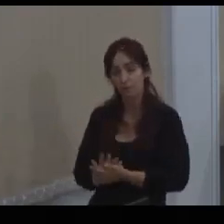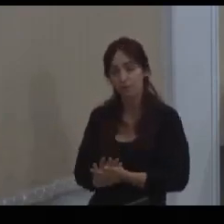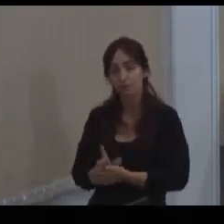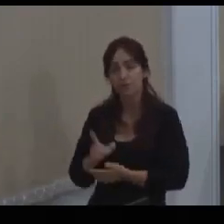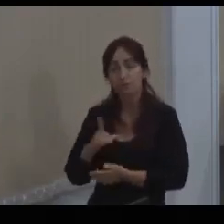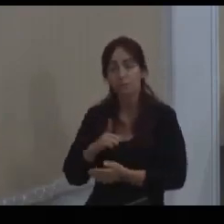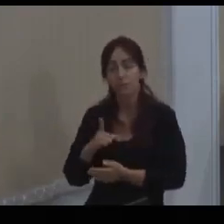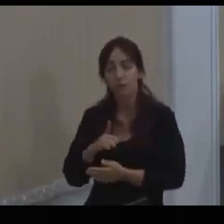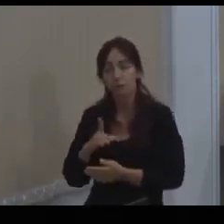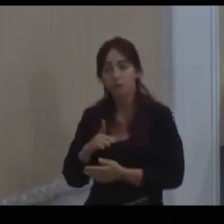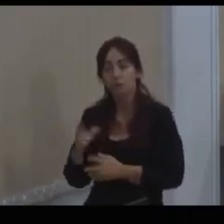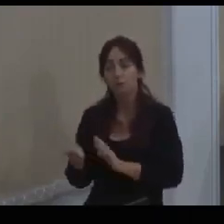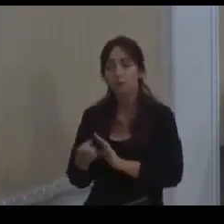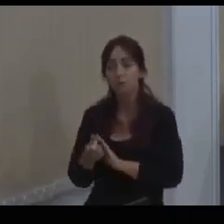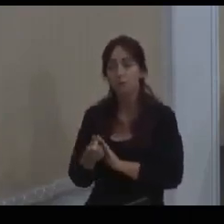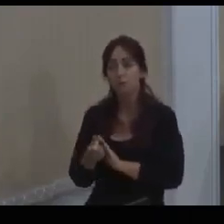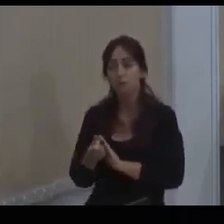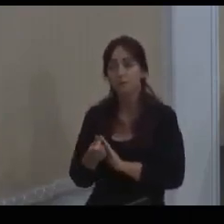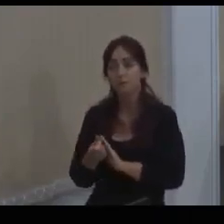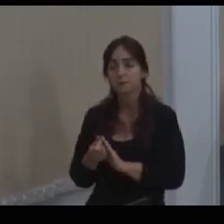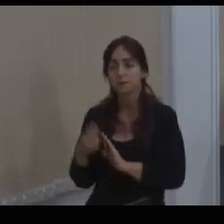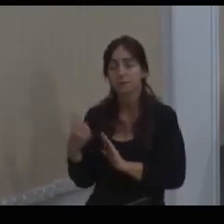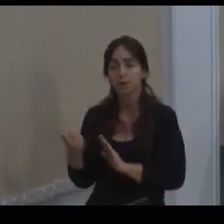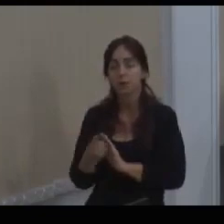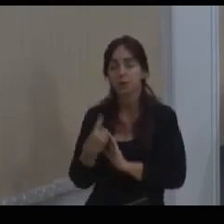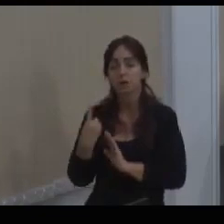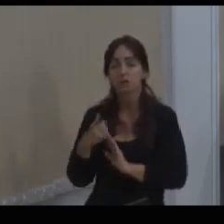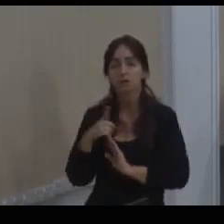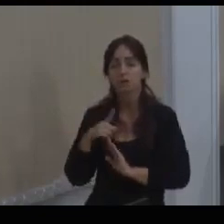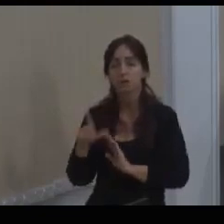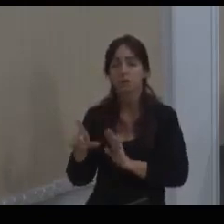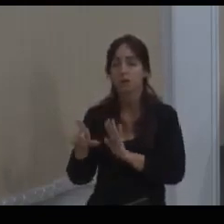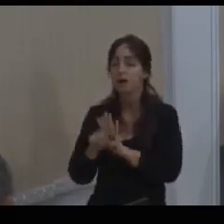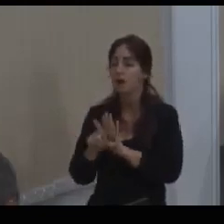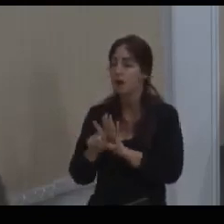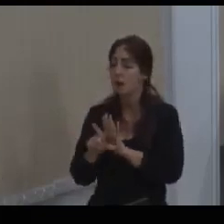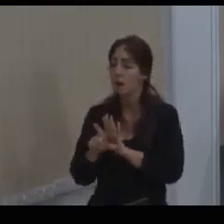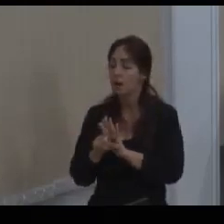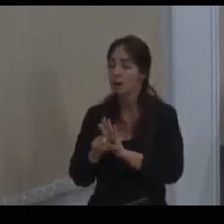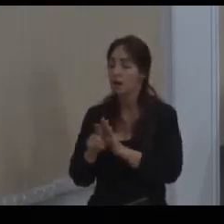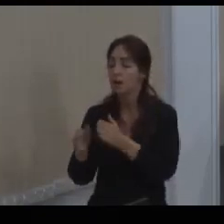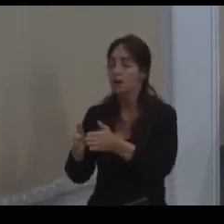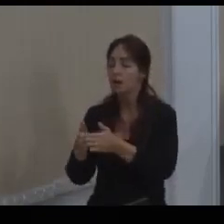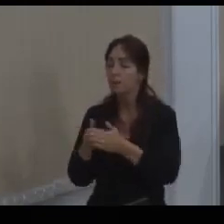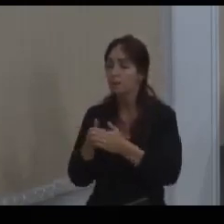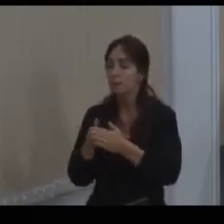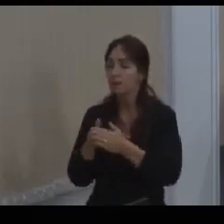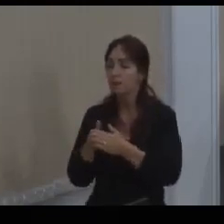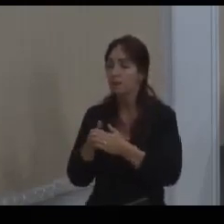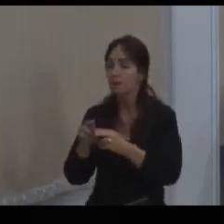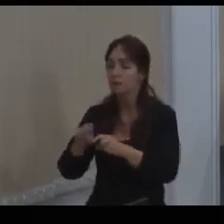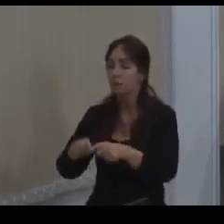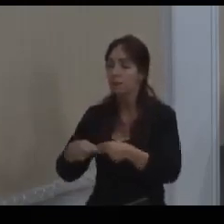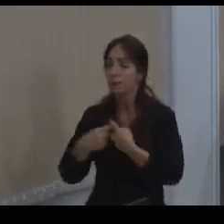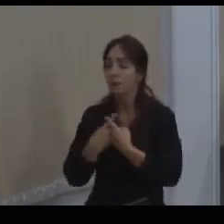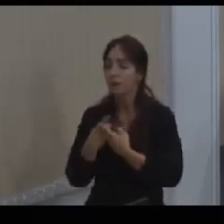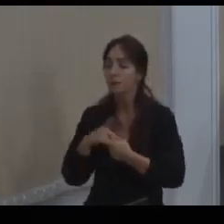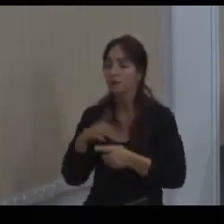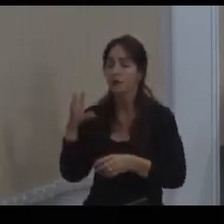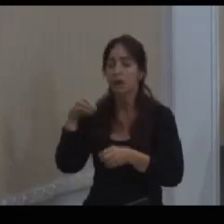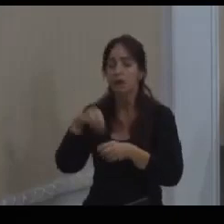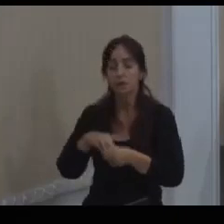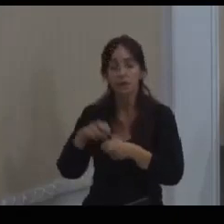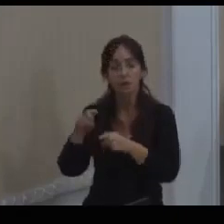previsto. entrou no terreno. Nós estamos, a lei que pede o empréstimo, isso aí estará dentro dos